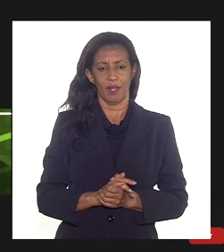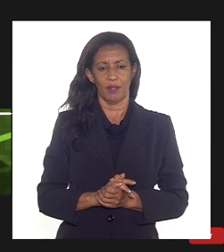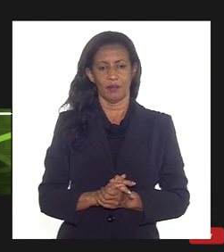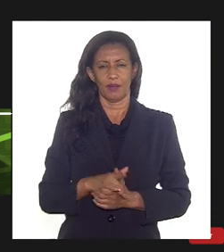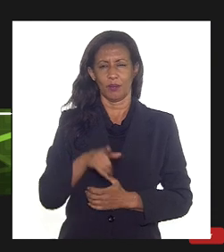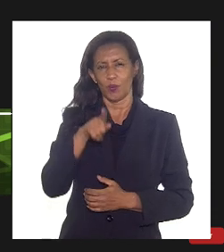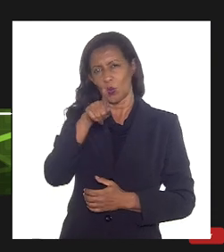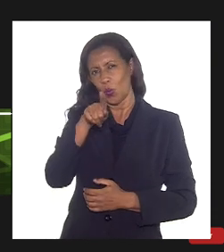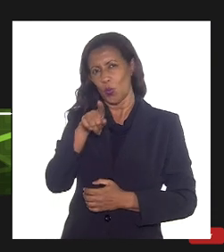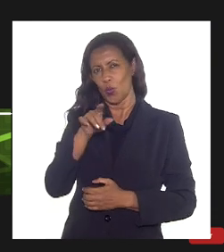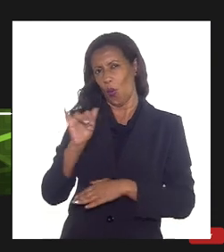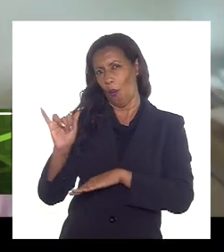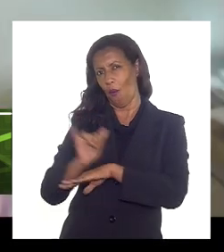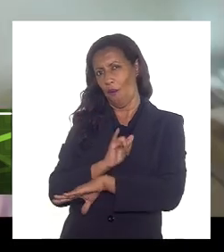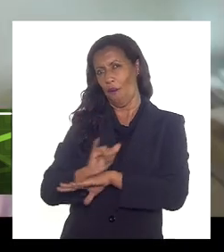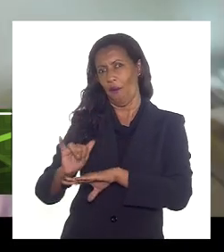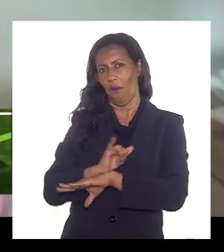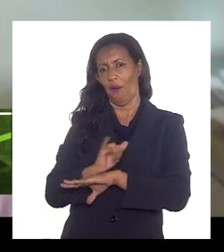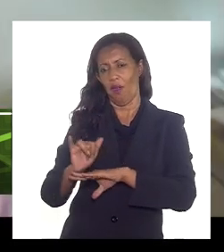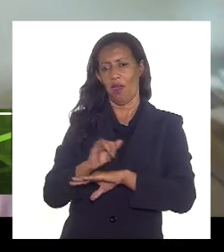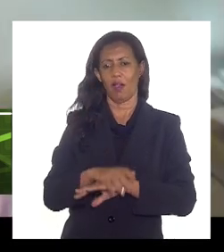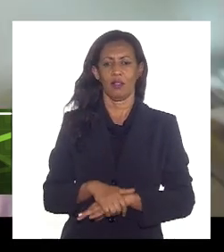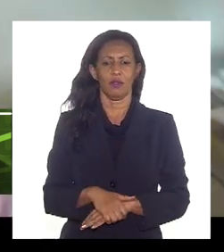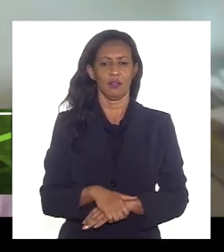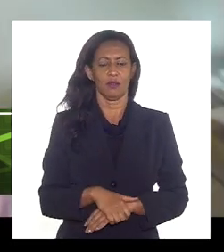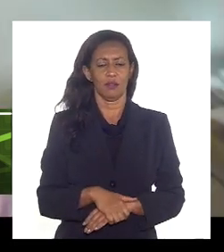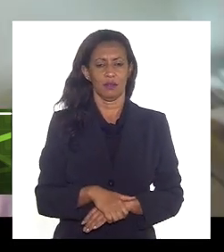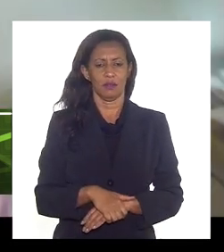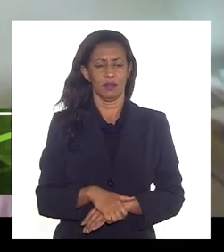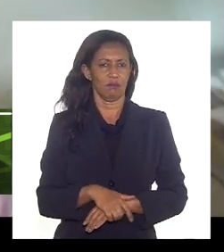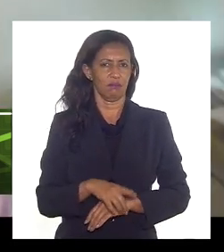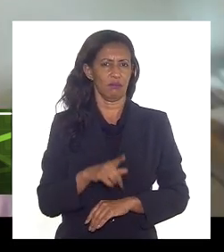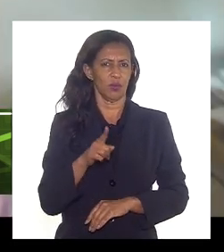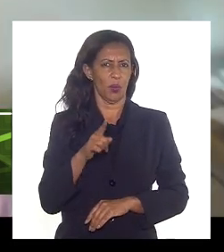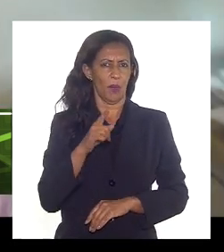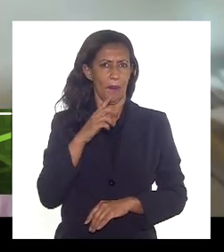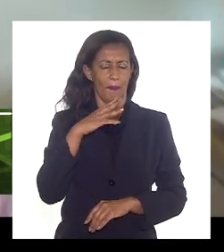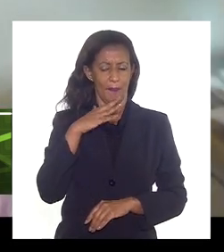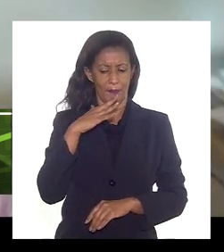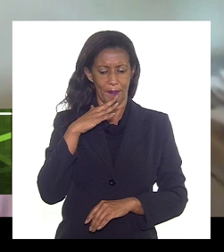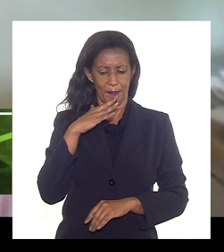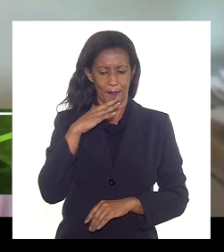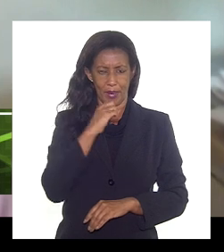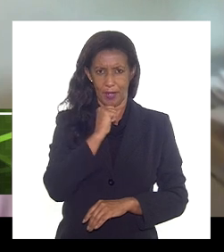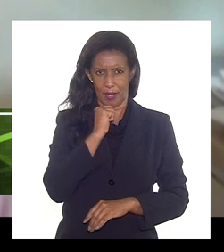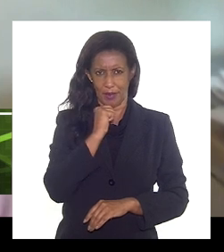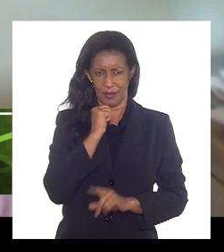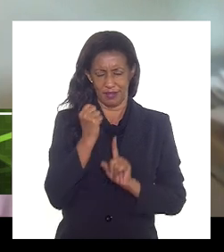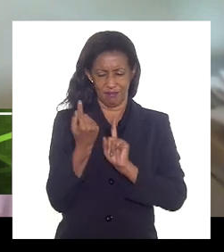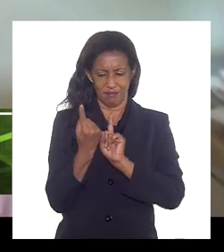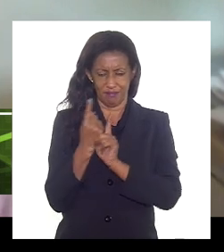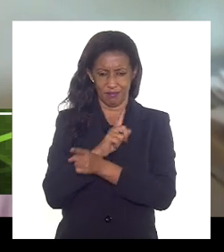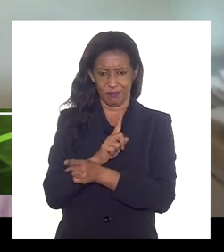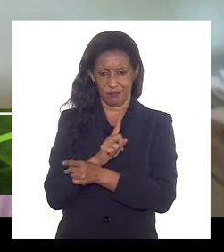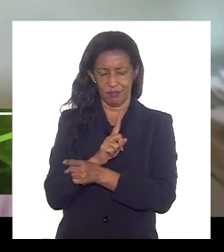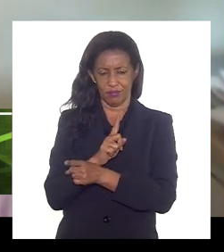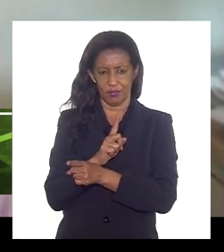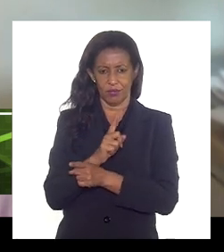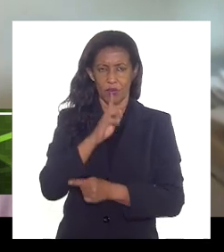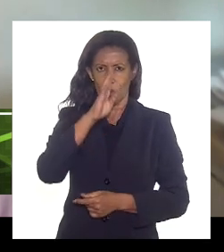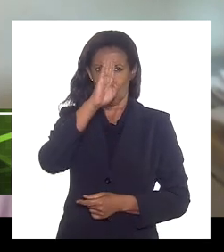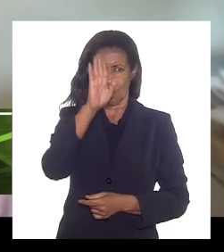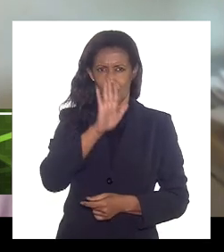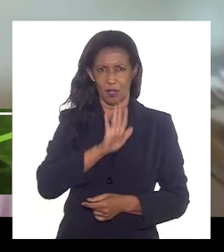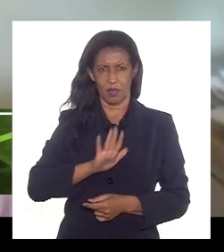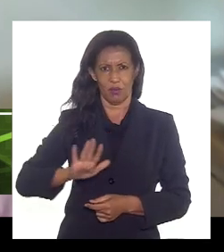estrategista não lhe parece contraditório o Brasil